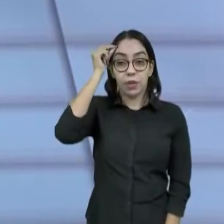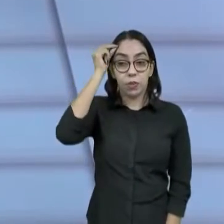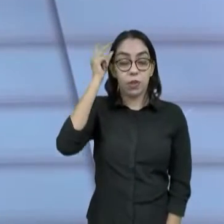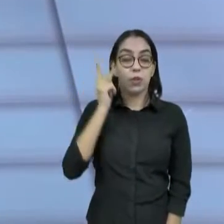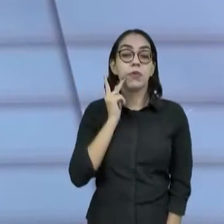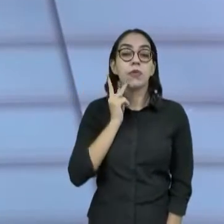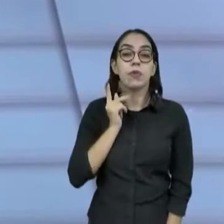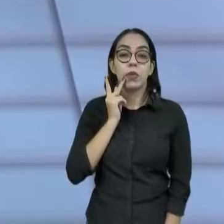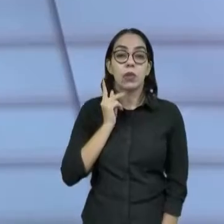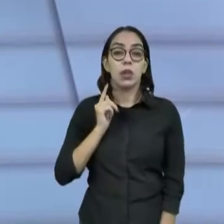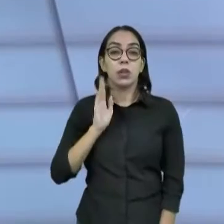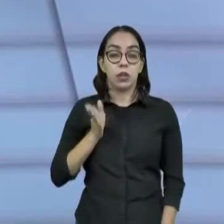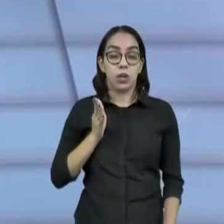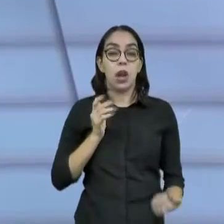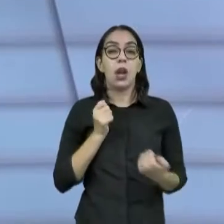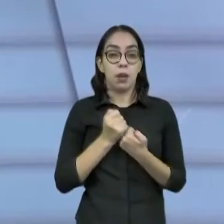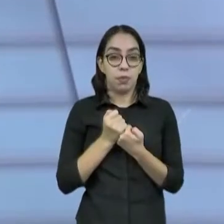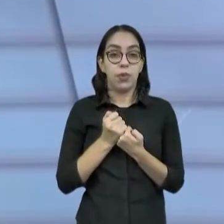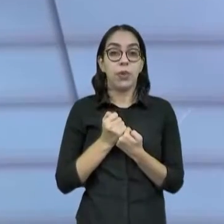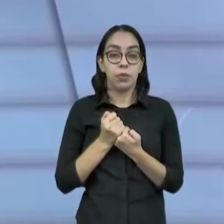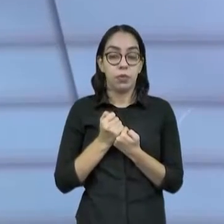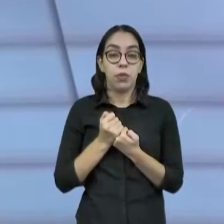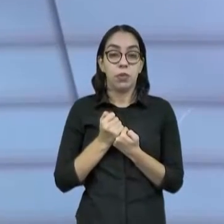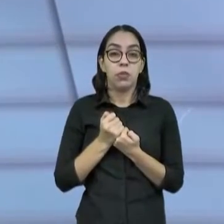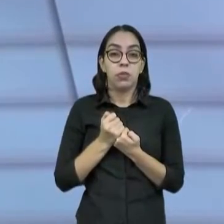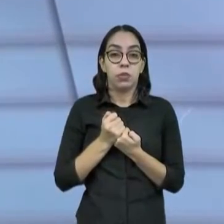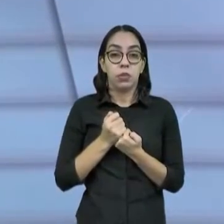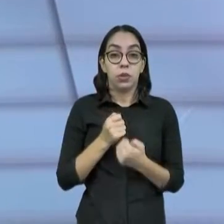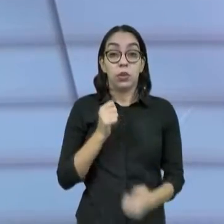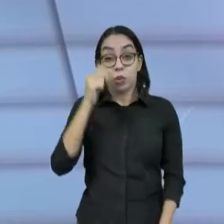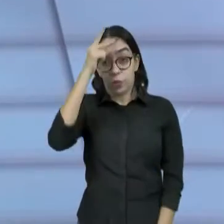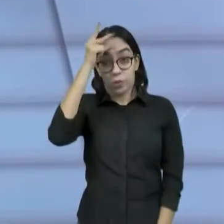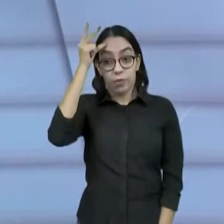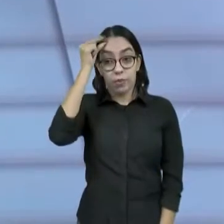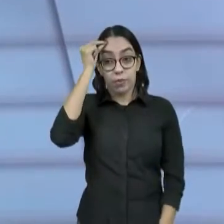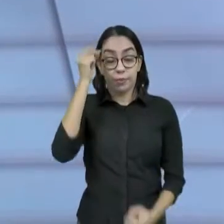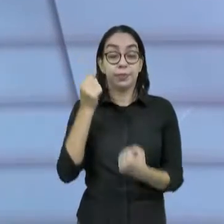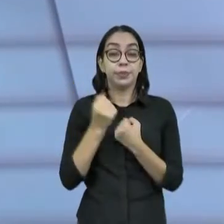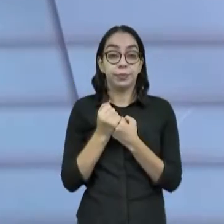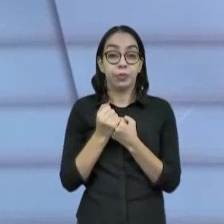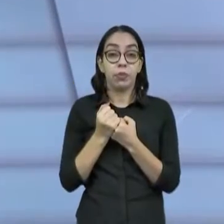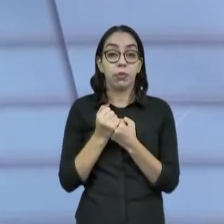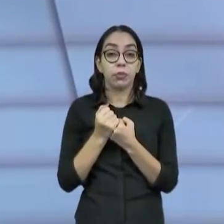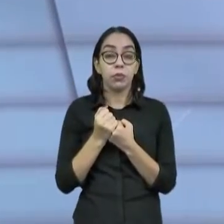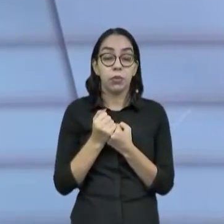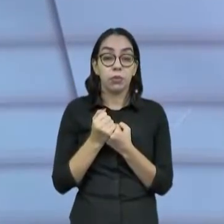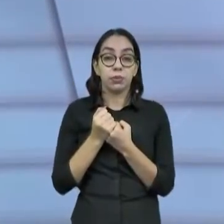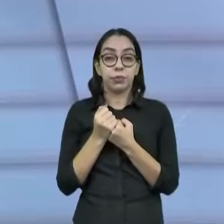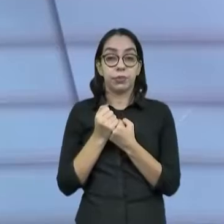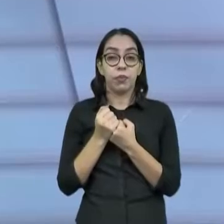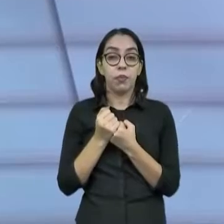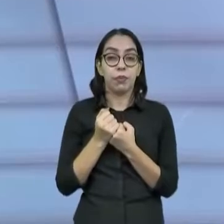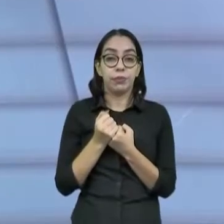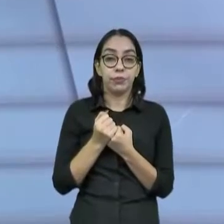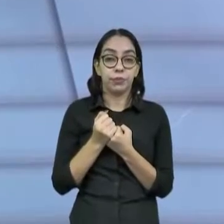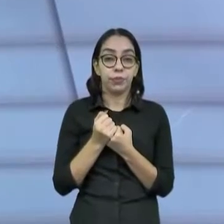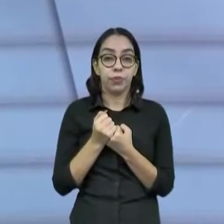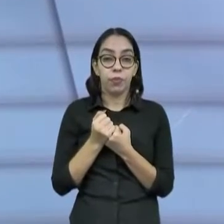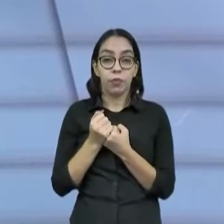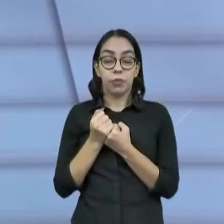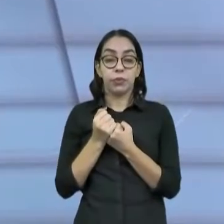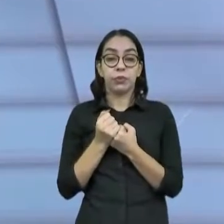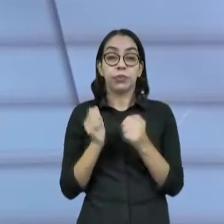Sim, o vice-prefeito Elcio Batista tem acompanhado, estava presente também no lançamento. Ele é da academia também, né? Também, e ele é um grande